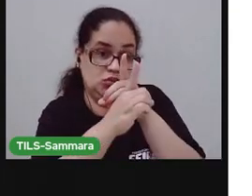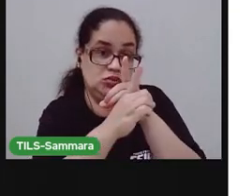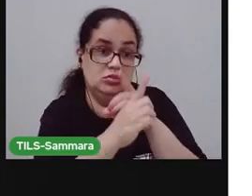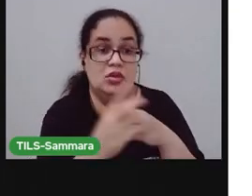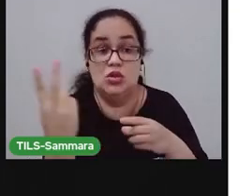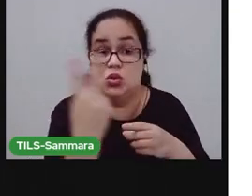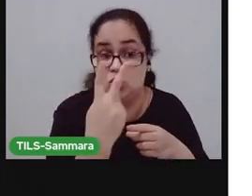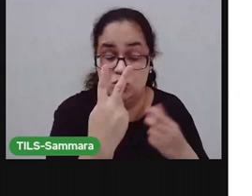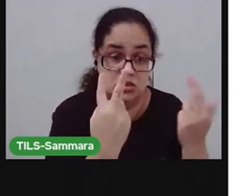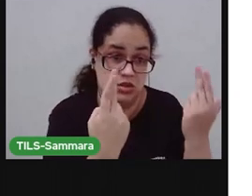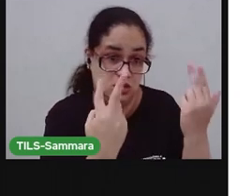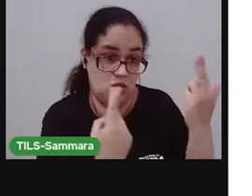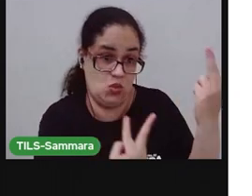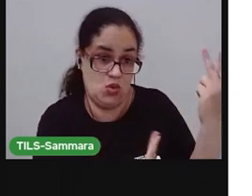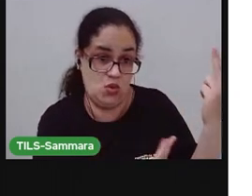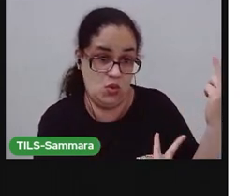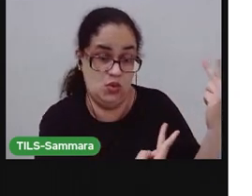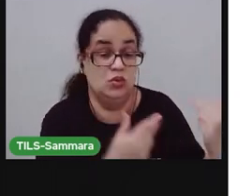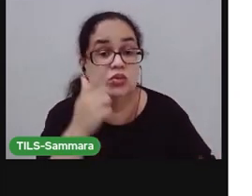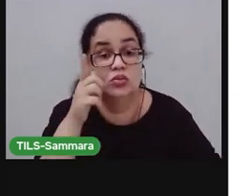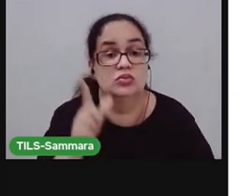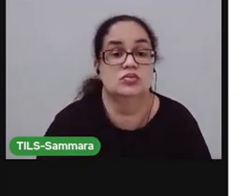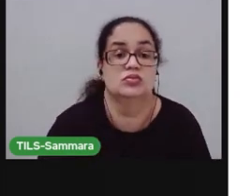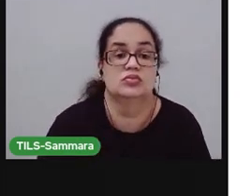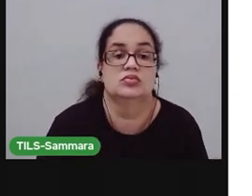duas peças iguais. Vamos ver se eu consigo?